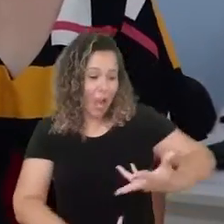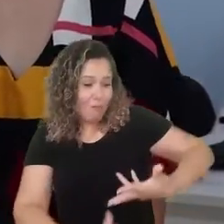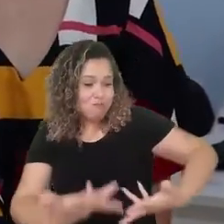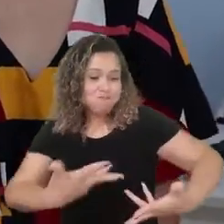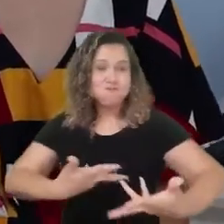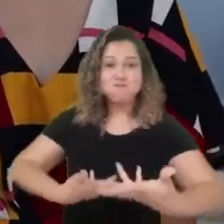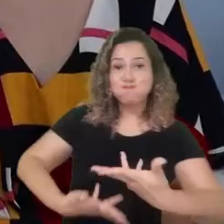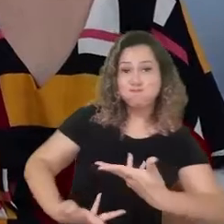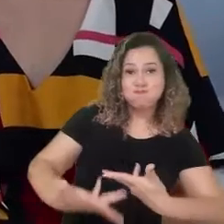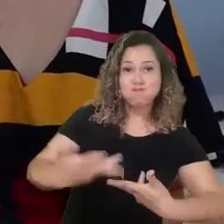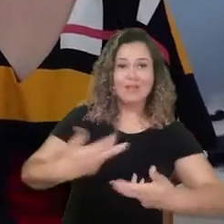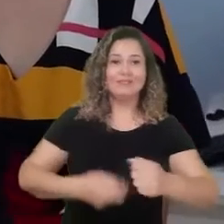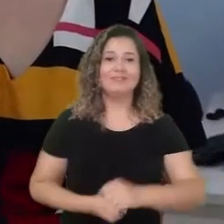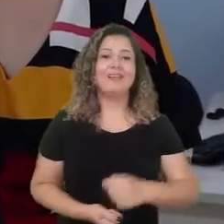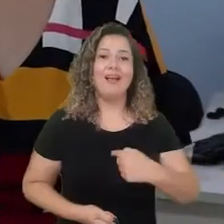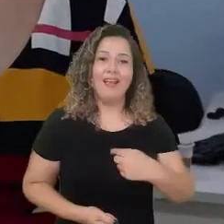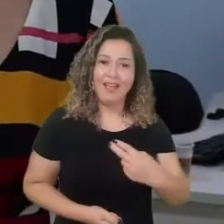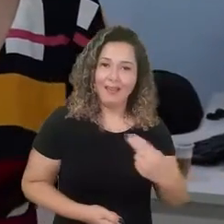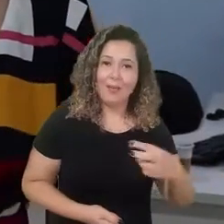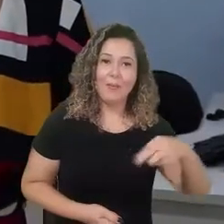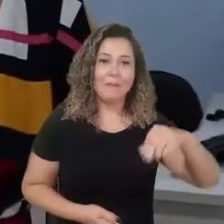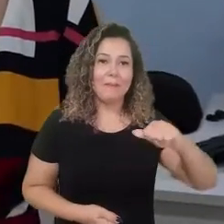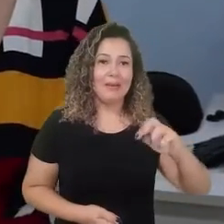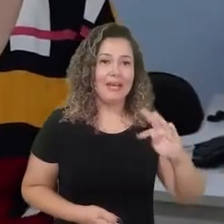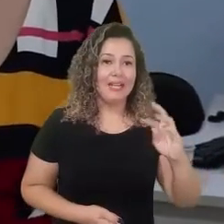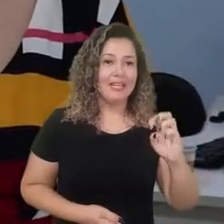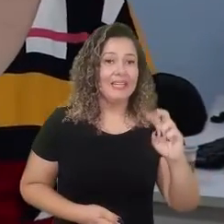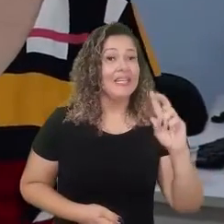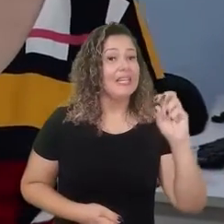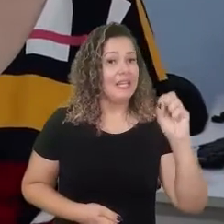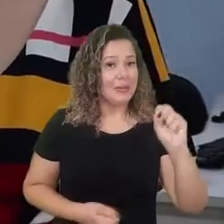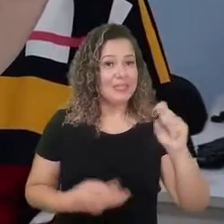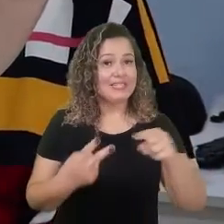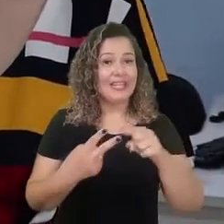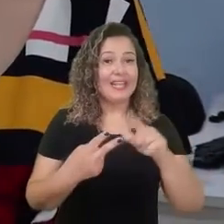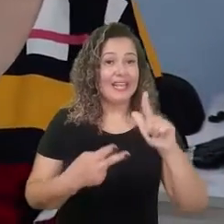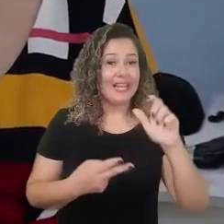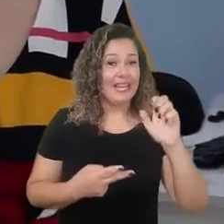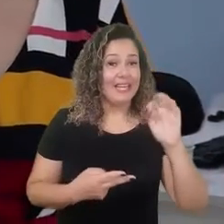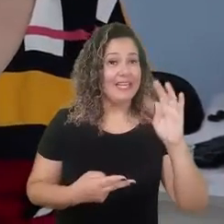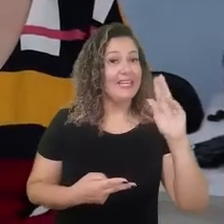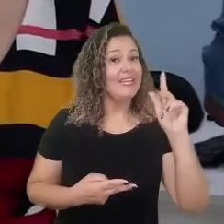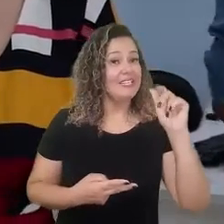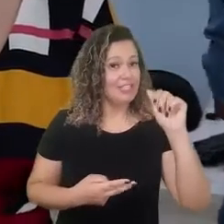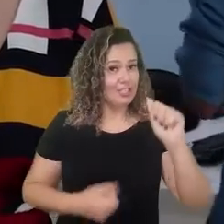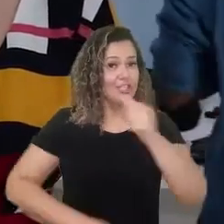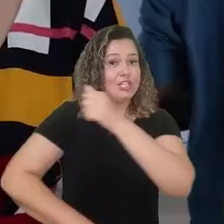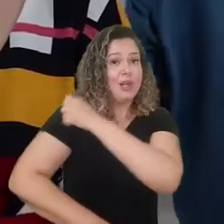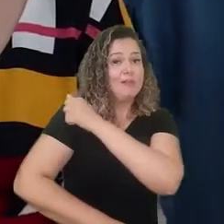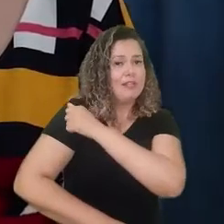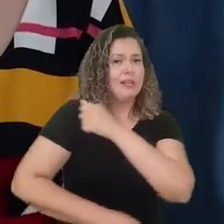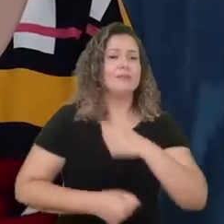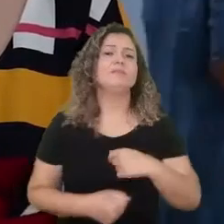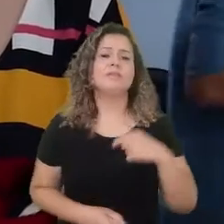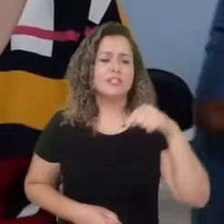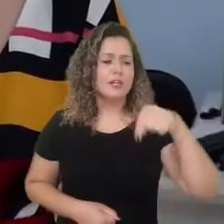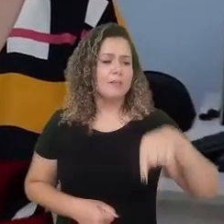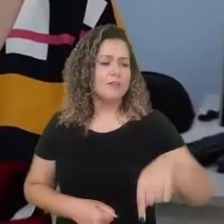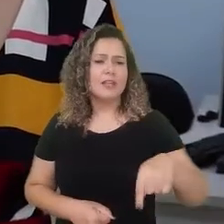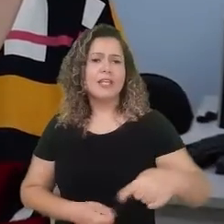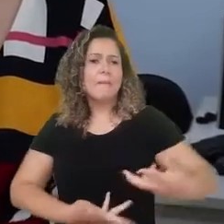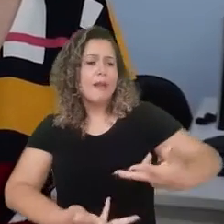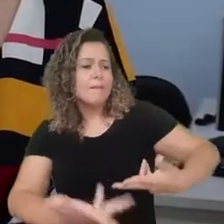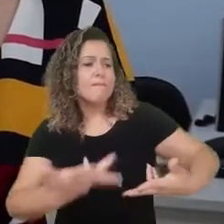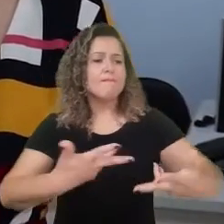vivenciar na prática o conhecimento adquirido em sala de aula. Eu, Matheus do Carmo e Letícia Gabriel, nós somos estagiários do NAF,